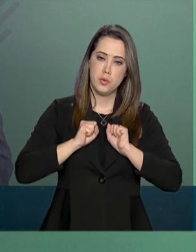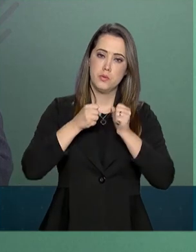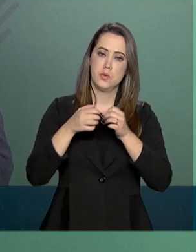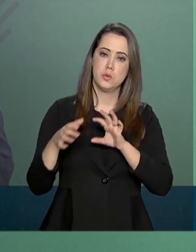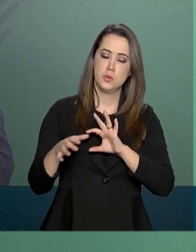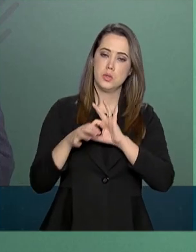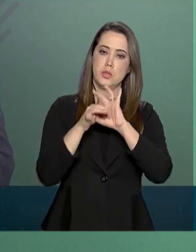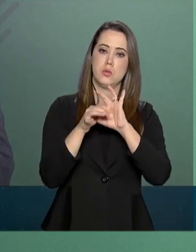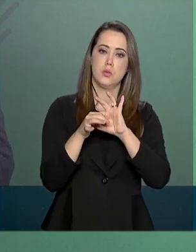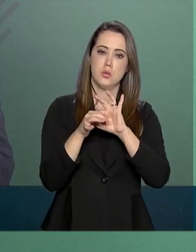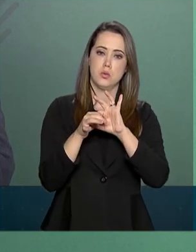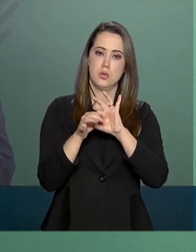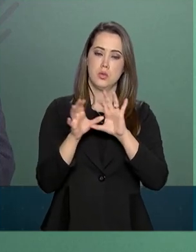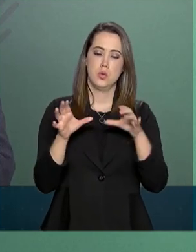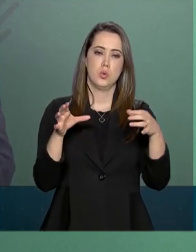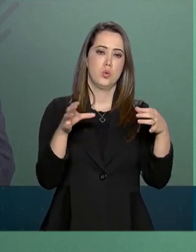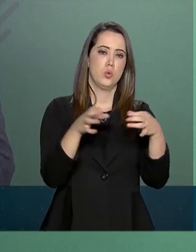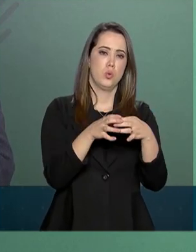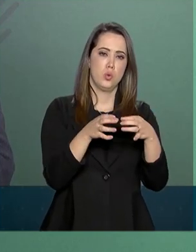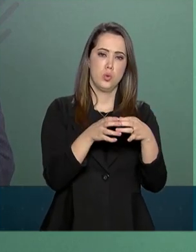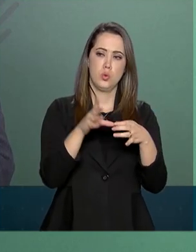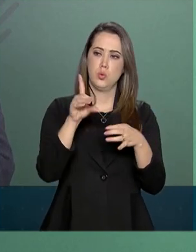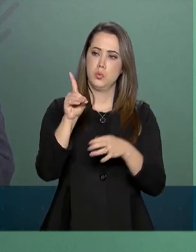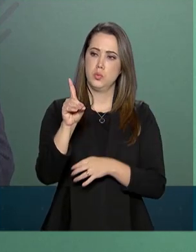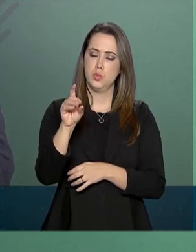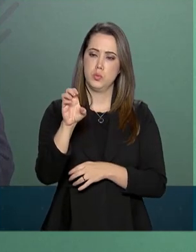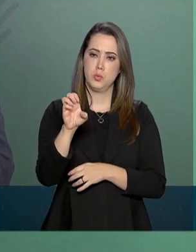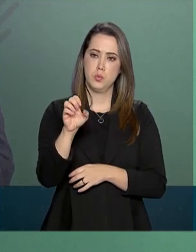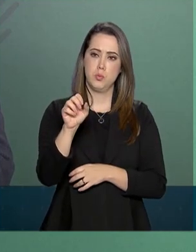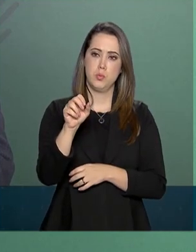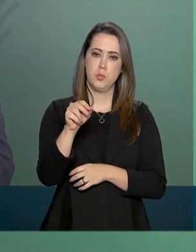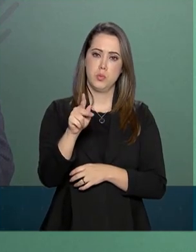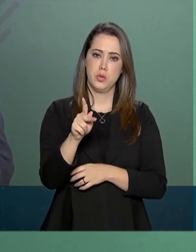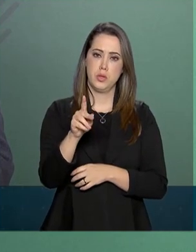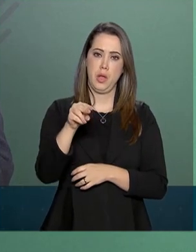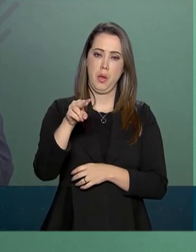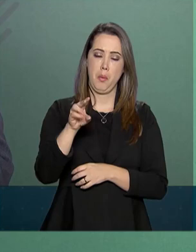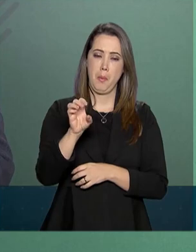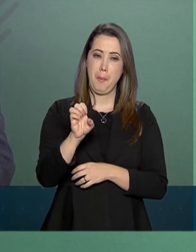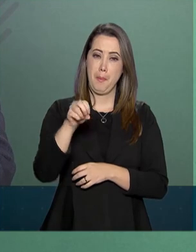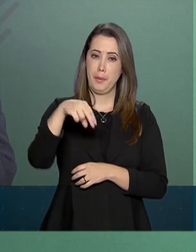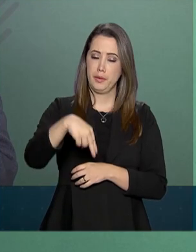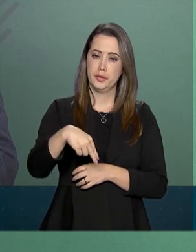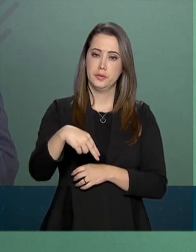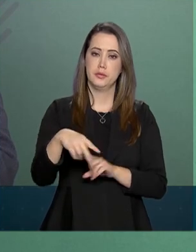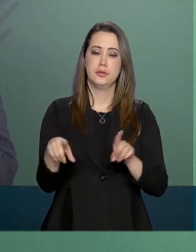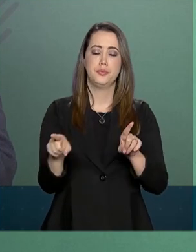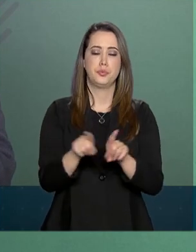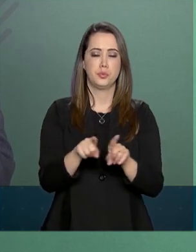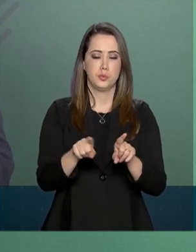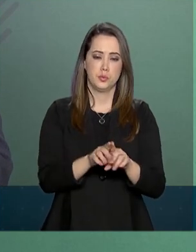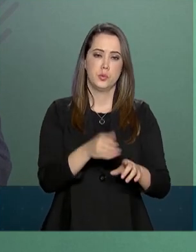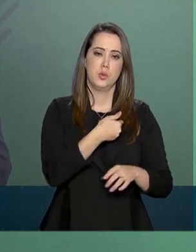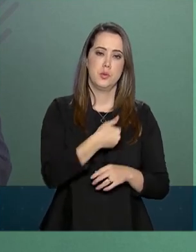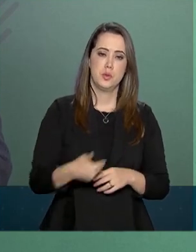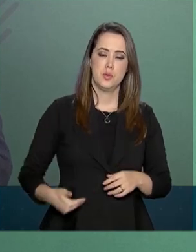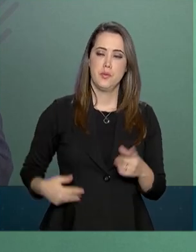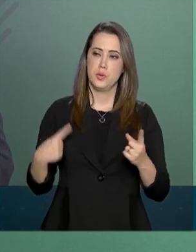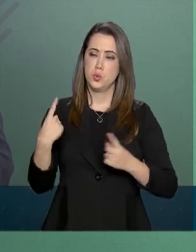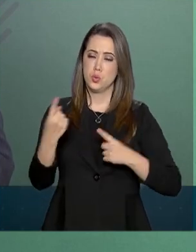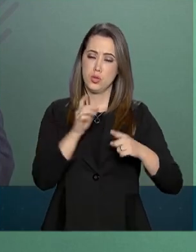conjunto do Departamento Penitenciário Nacional, o DEPEN, e dos governos